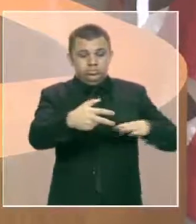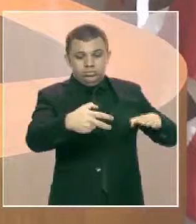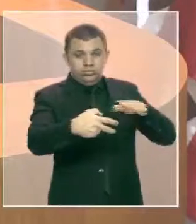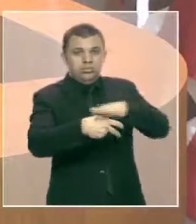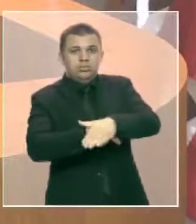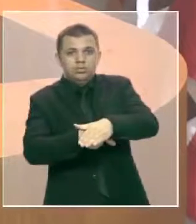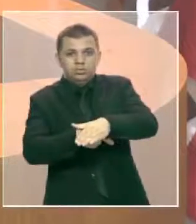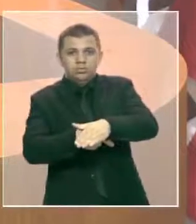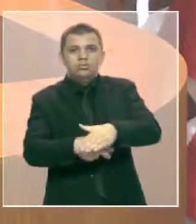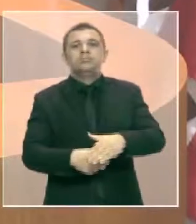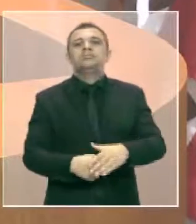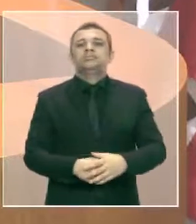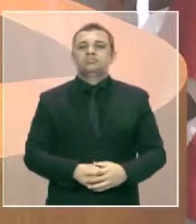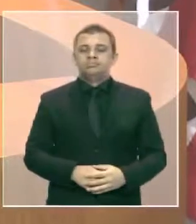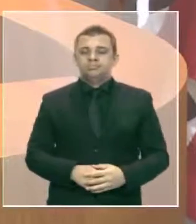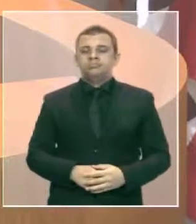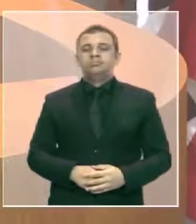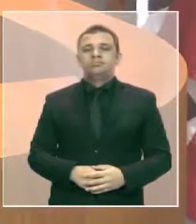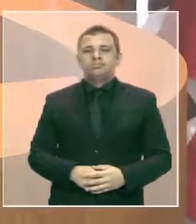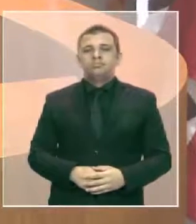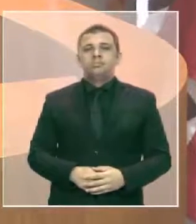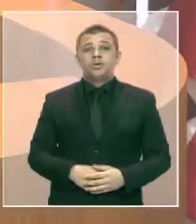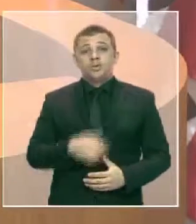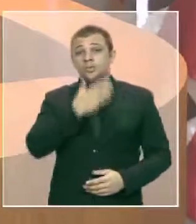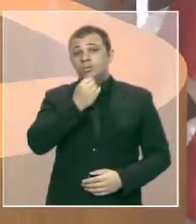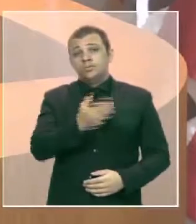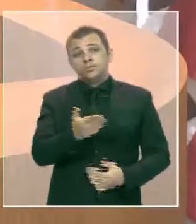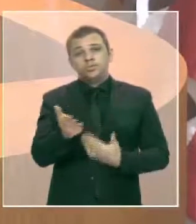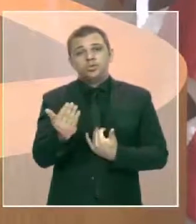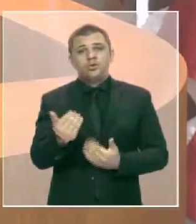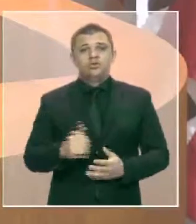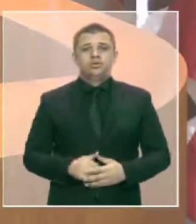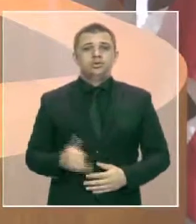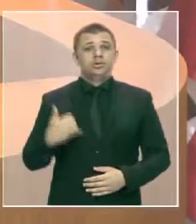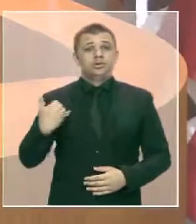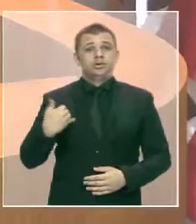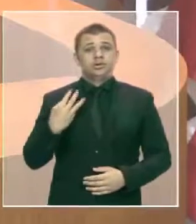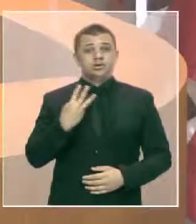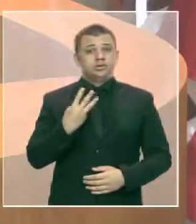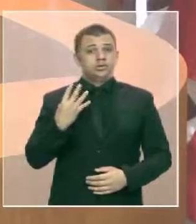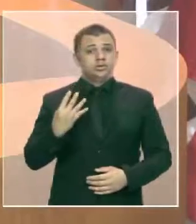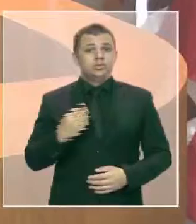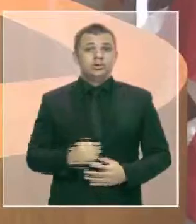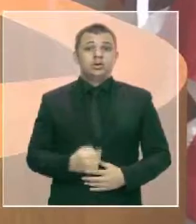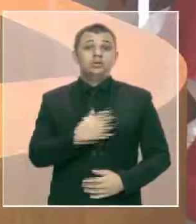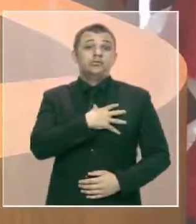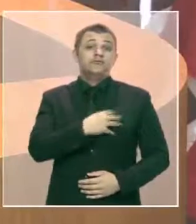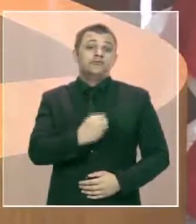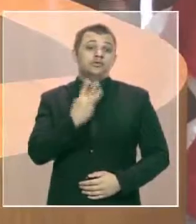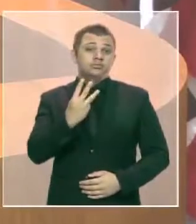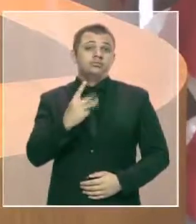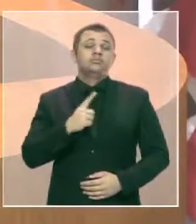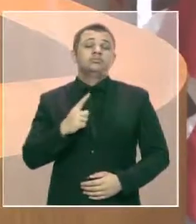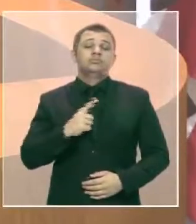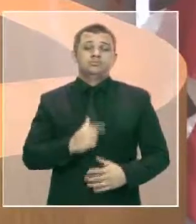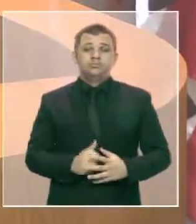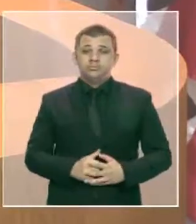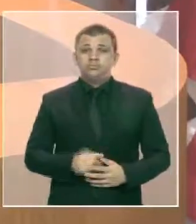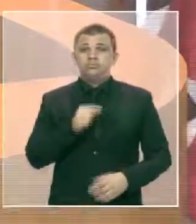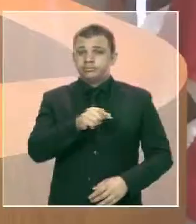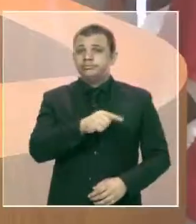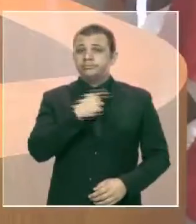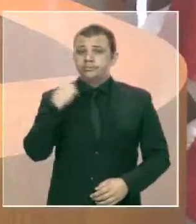jovem de 34 anos, um jovem que deixa três filhos, um jovem que perdeu a vida,